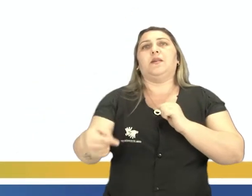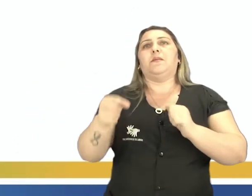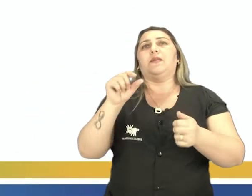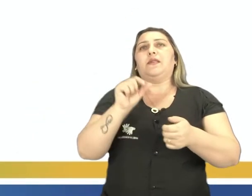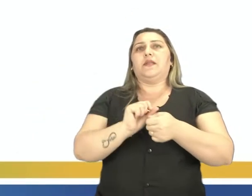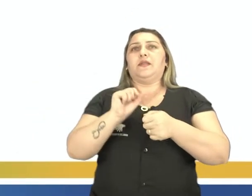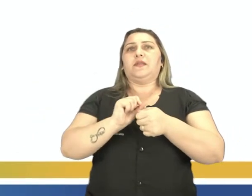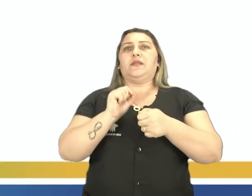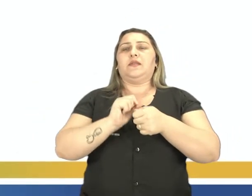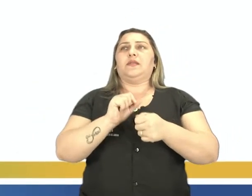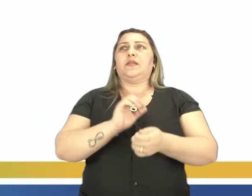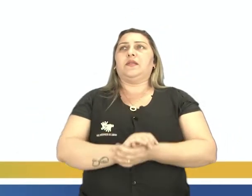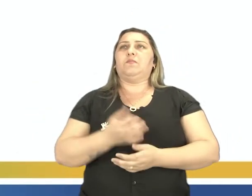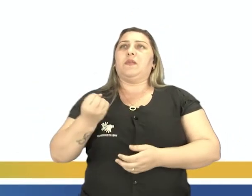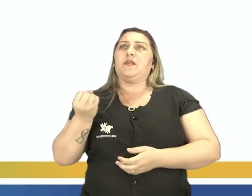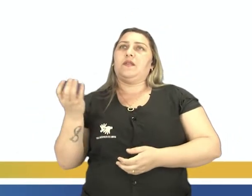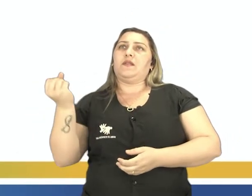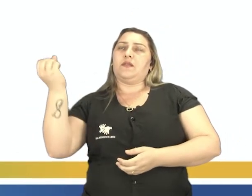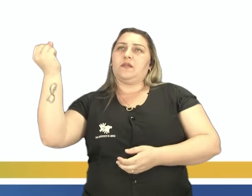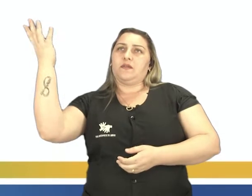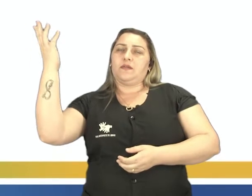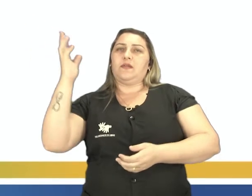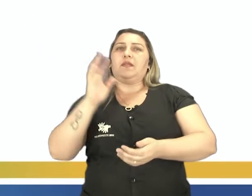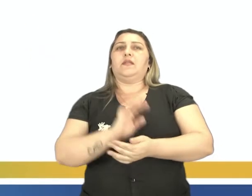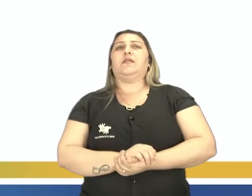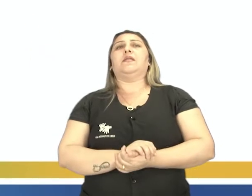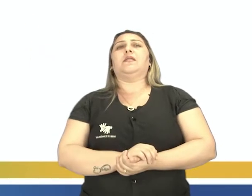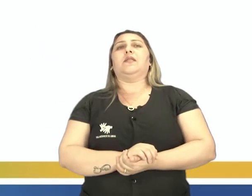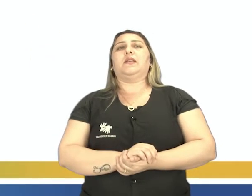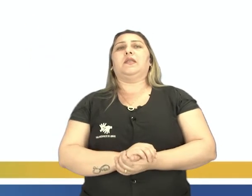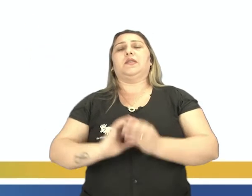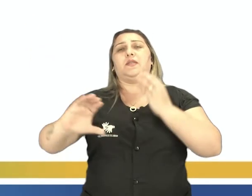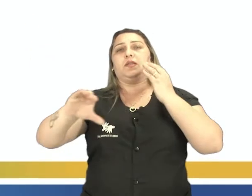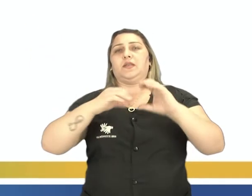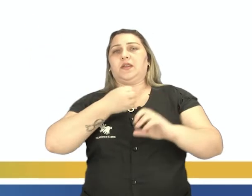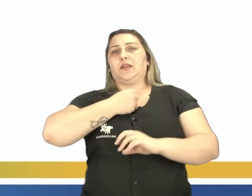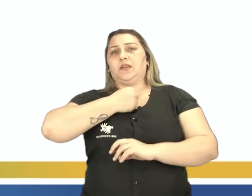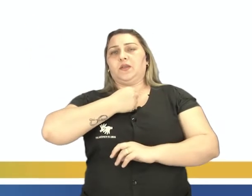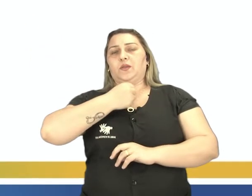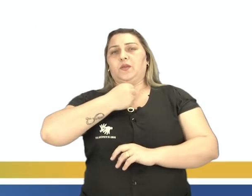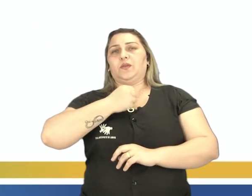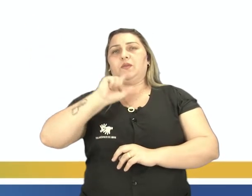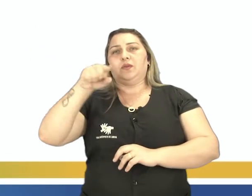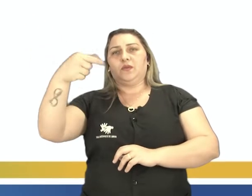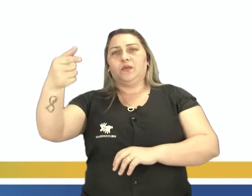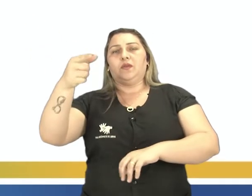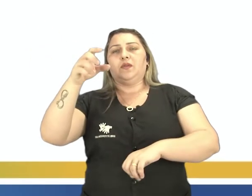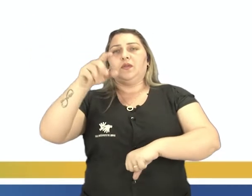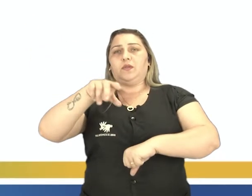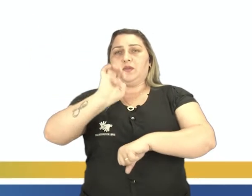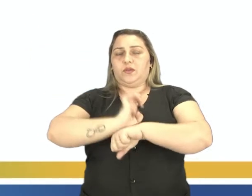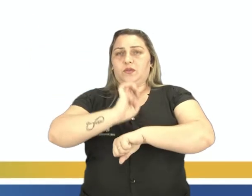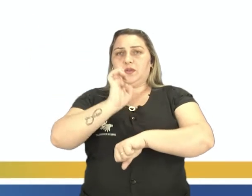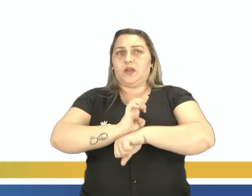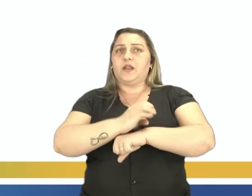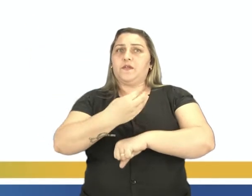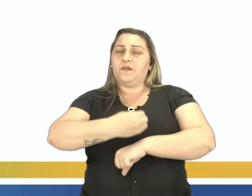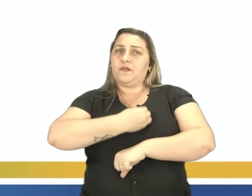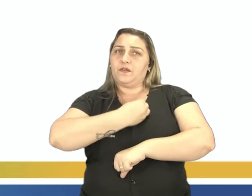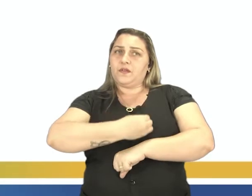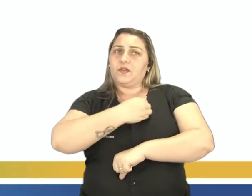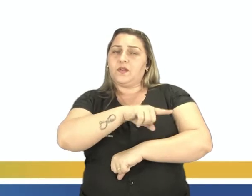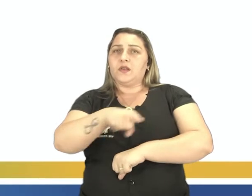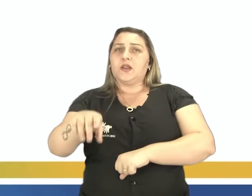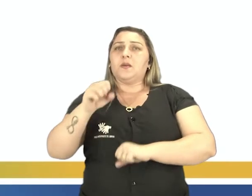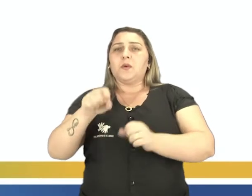fez uma viagem, né? E cantou, se especializou, inclusive no exterior e ainda vive, né?